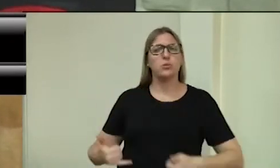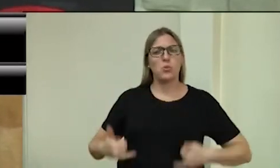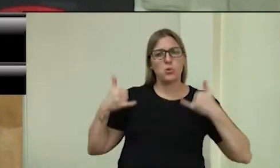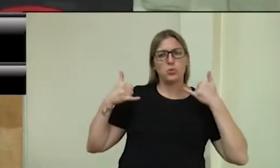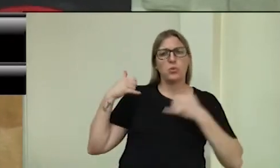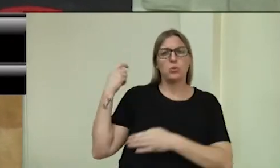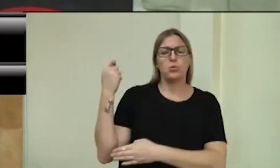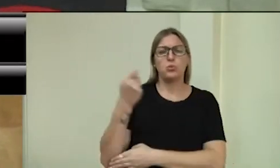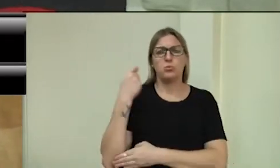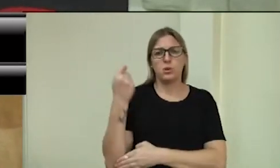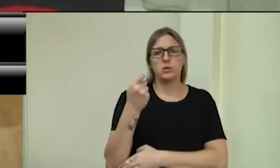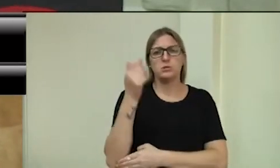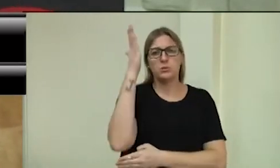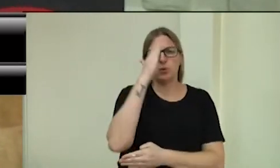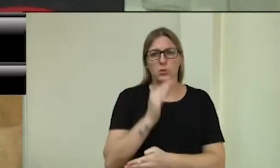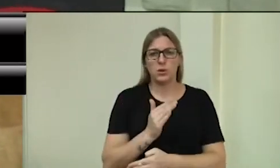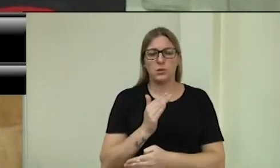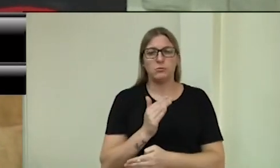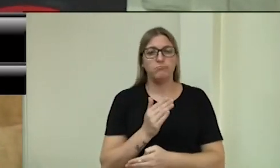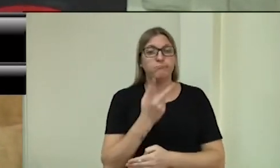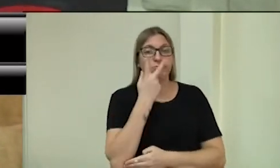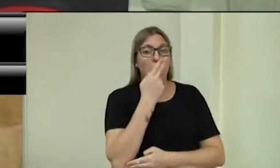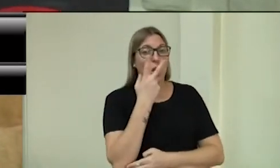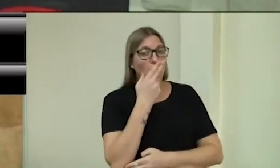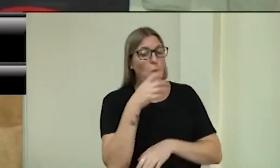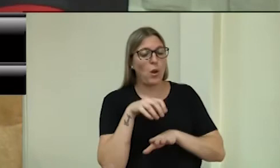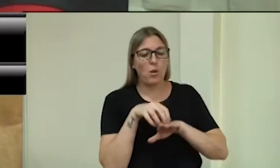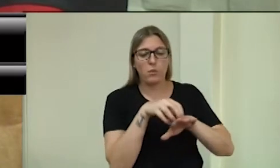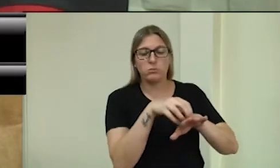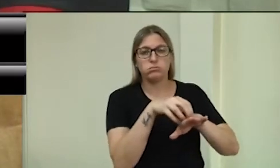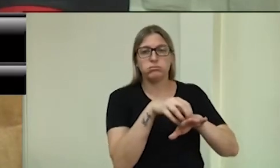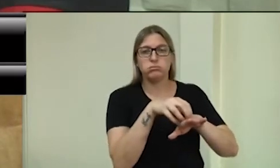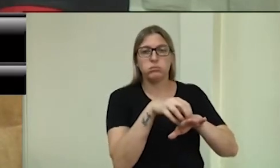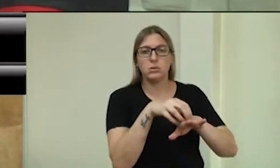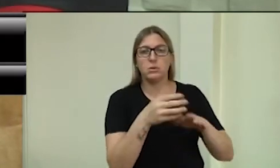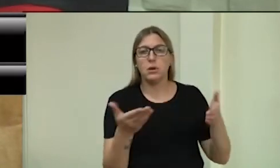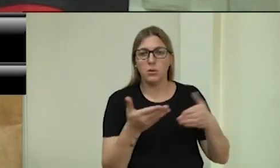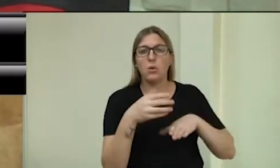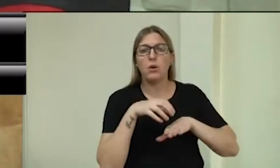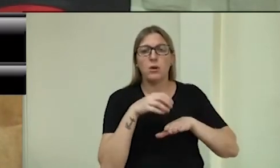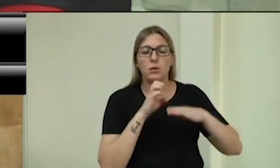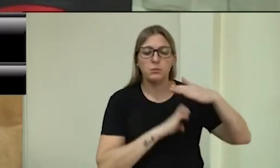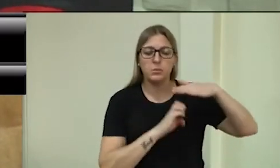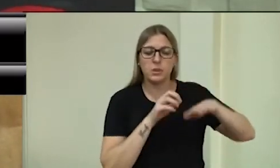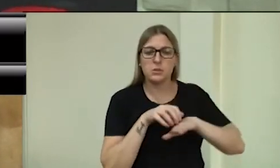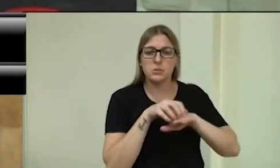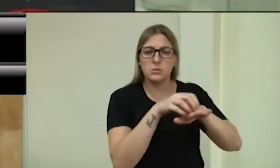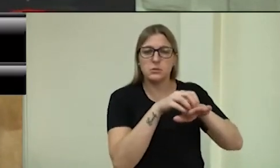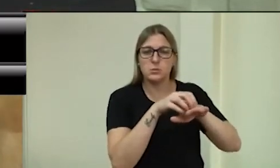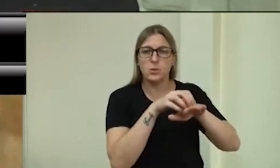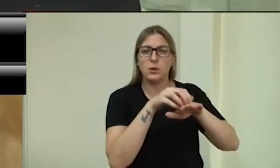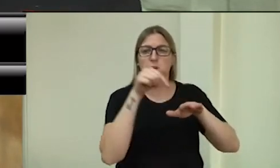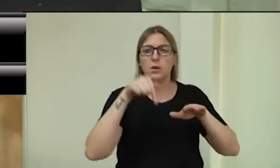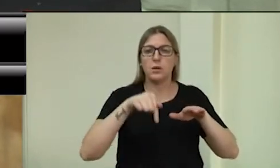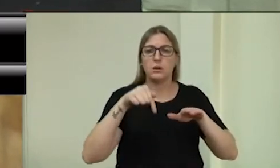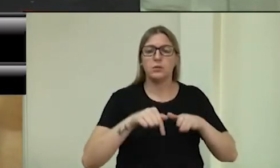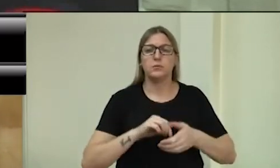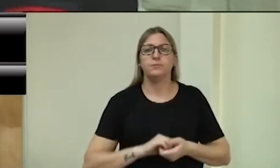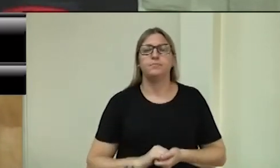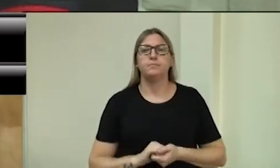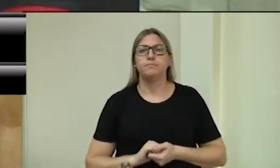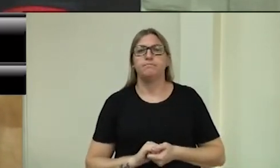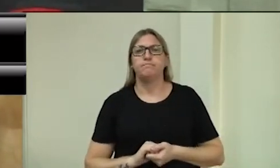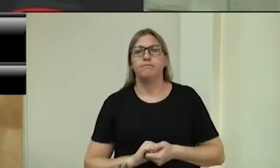A situação análoga vive hoje a nossa empresa. Tem uma demanda com valor substancial para ser recebido, demandará o tempo hábil